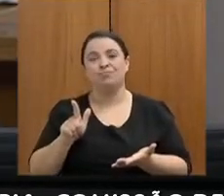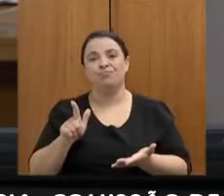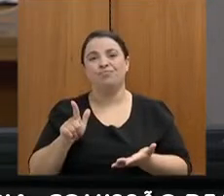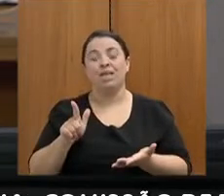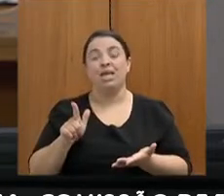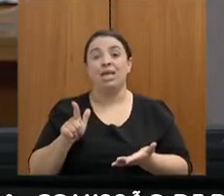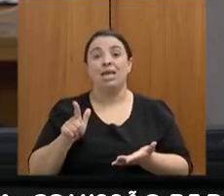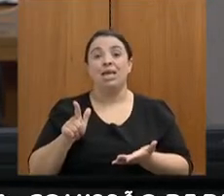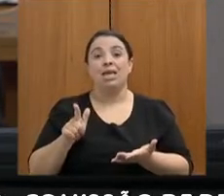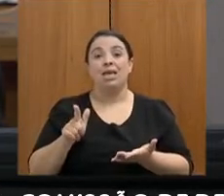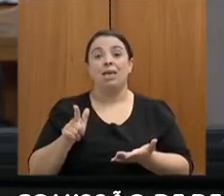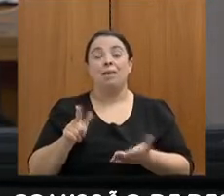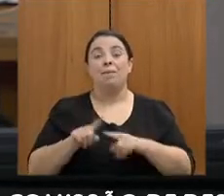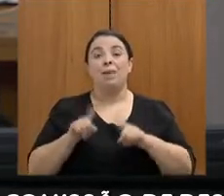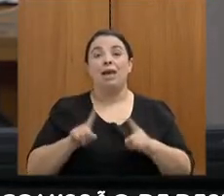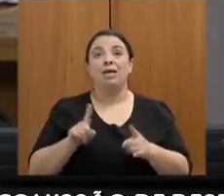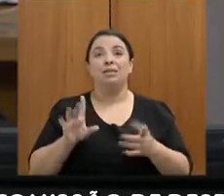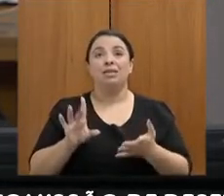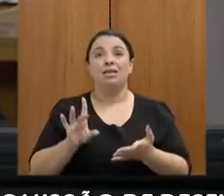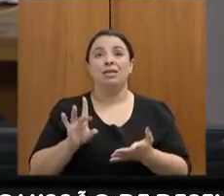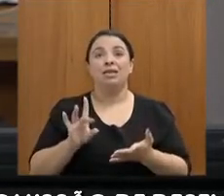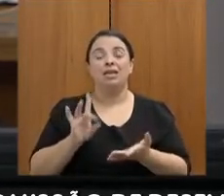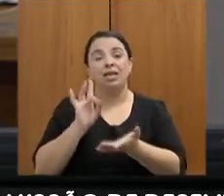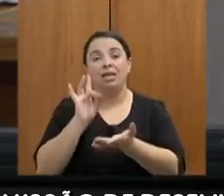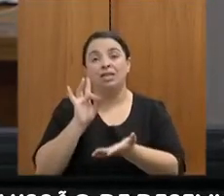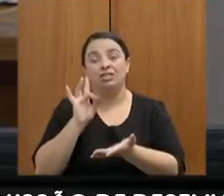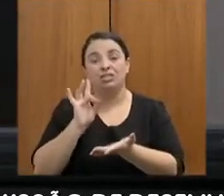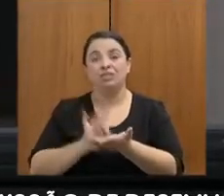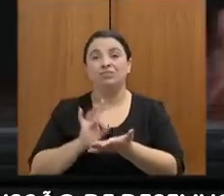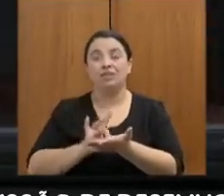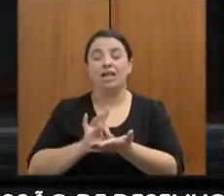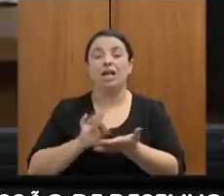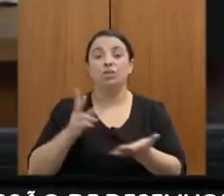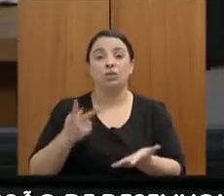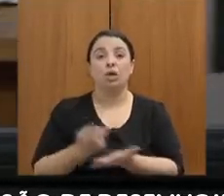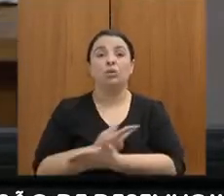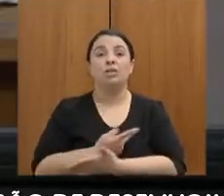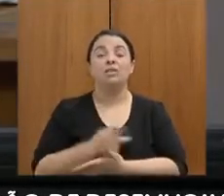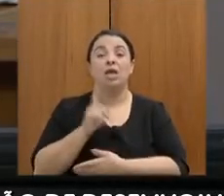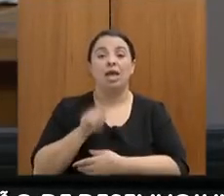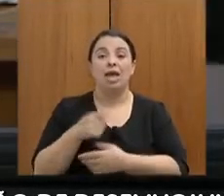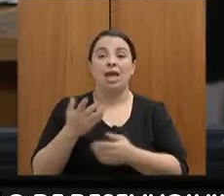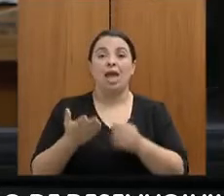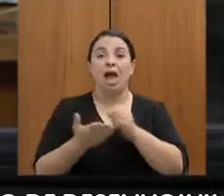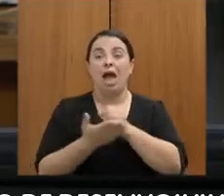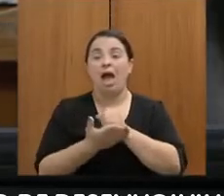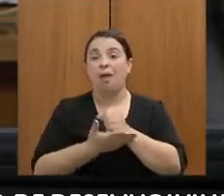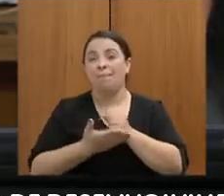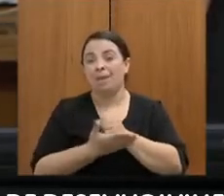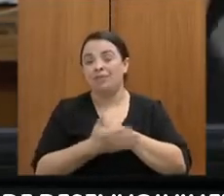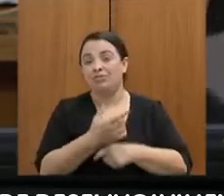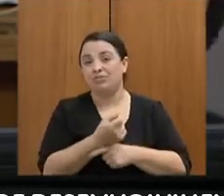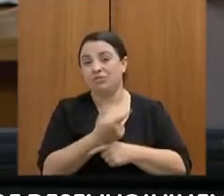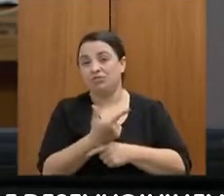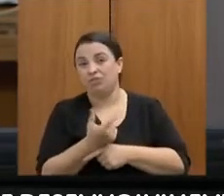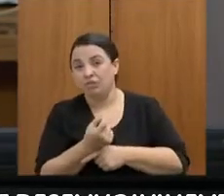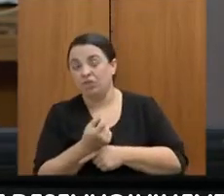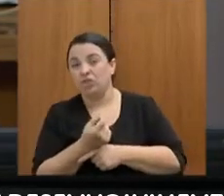efetivamente, obrigado, efetivamente, que aconteceu foi que a base de 2020 estava deprimida e em 2021